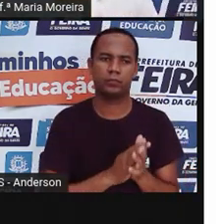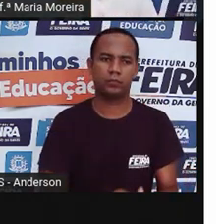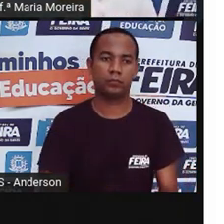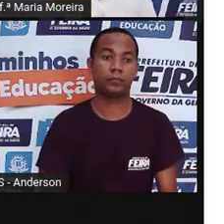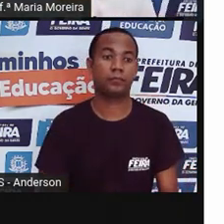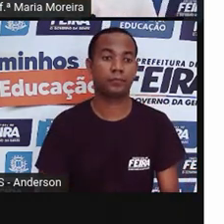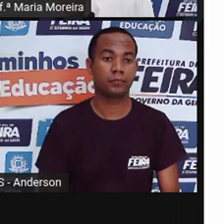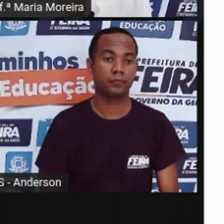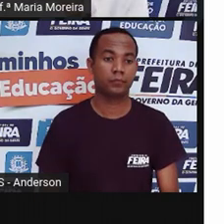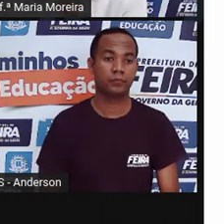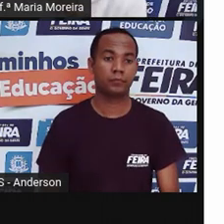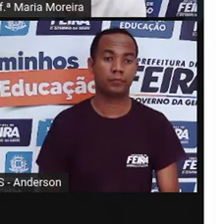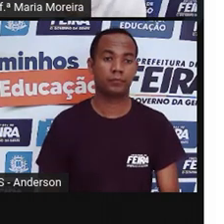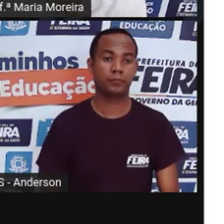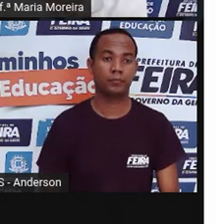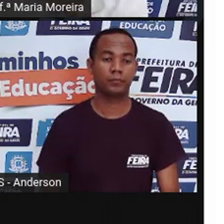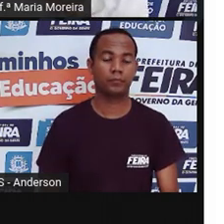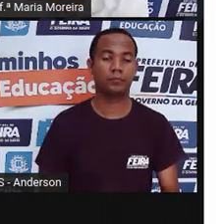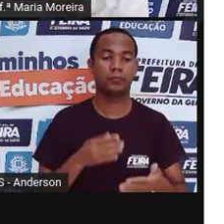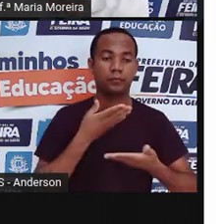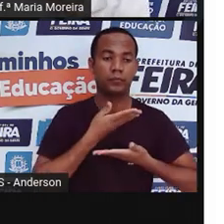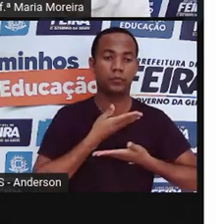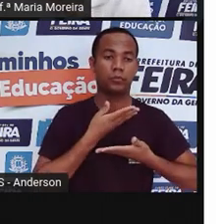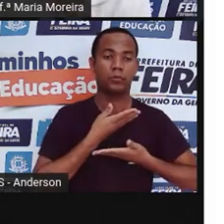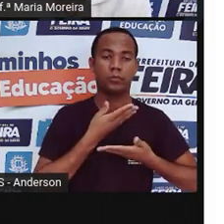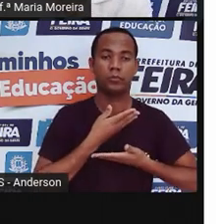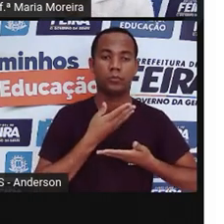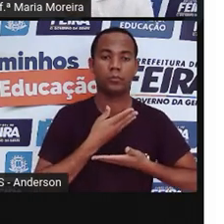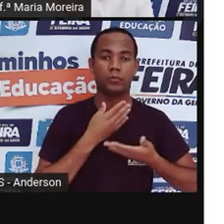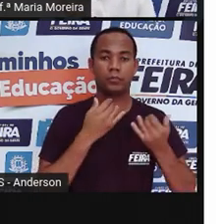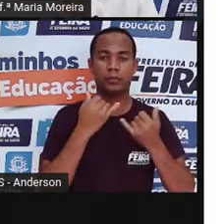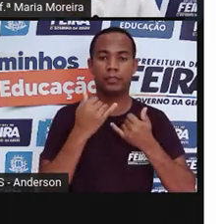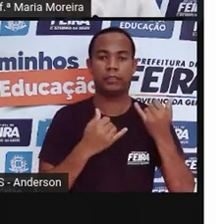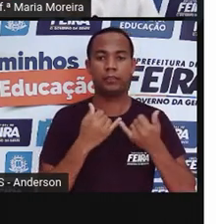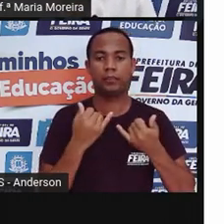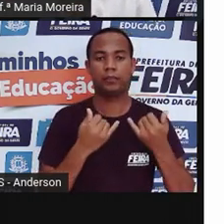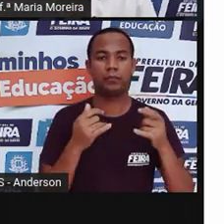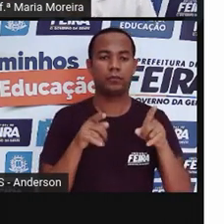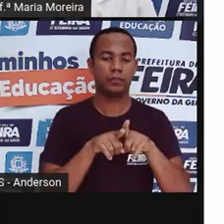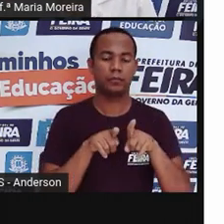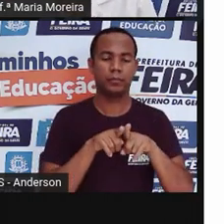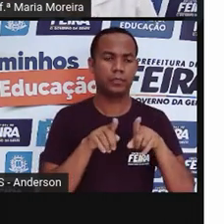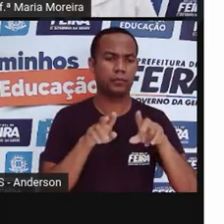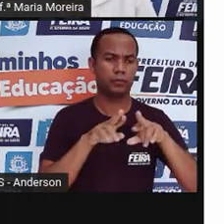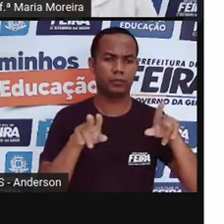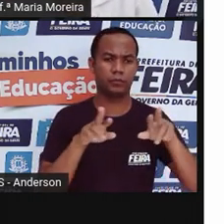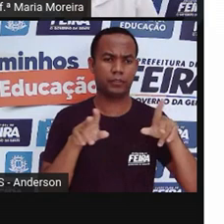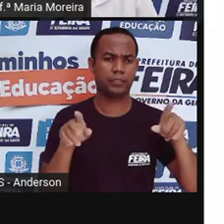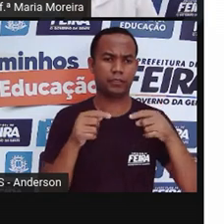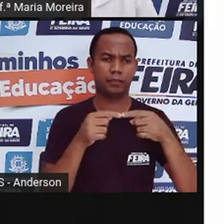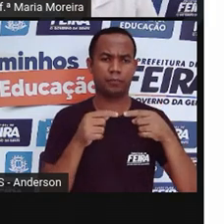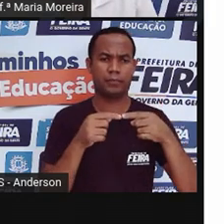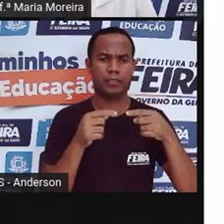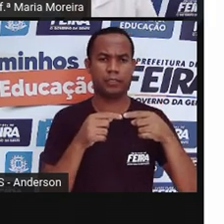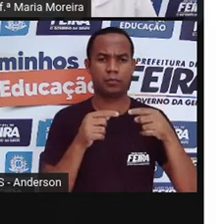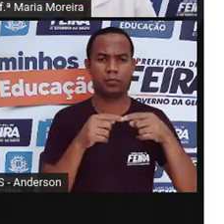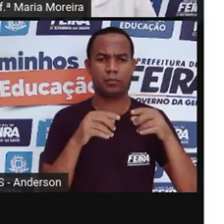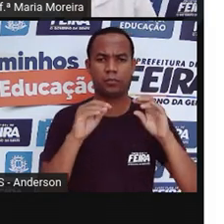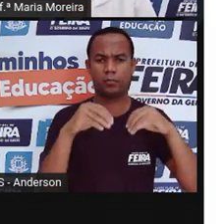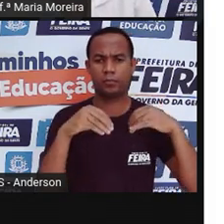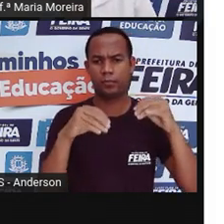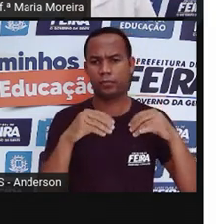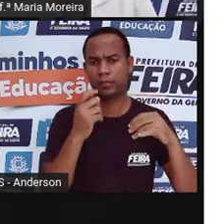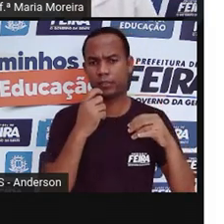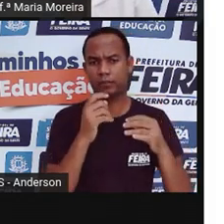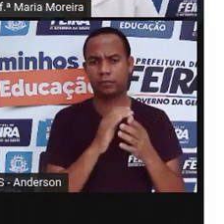Bom, o corpo do brinquedo, ele fala aí, os articulados, e uma infinidade de outras aplicações pro plástico, né?